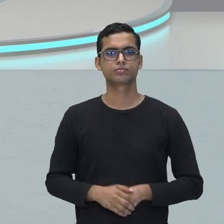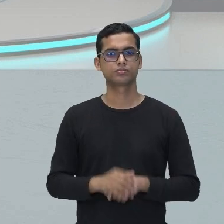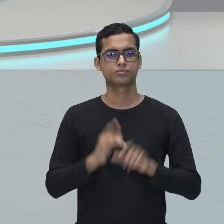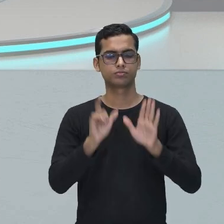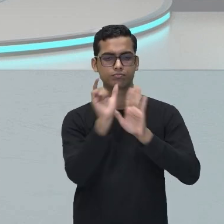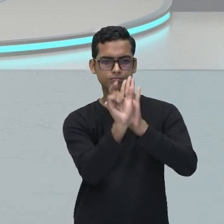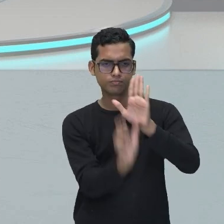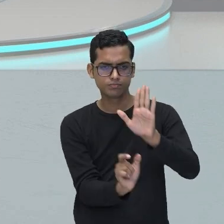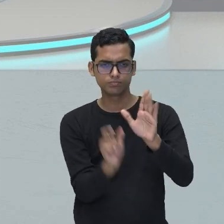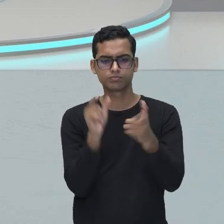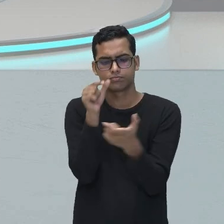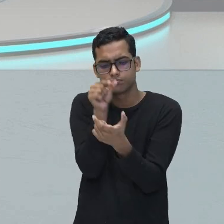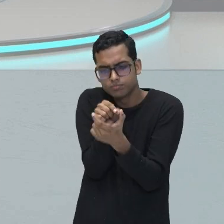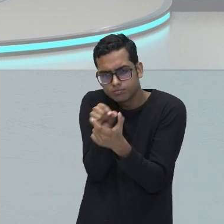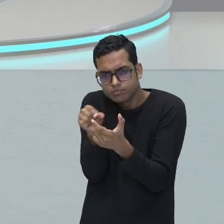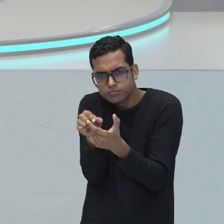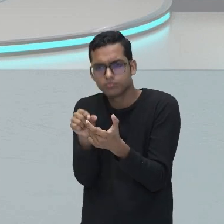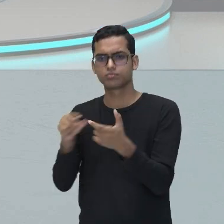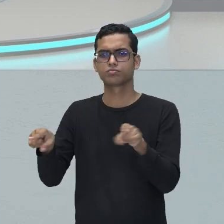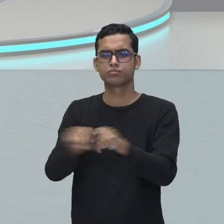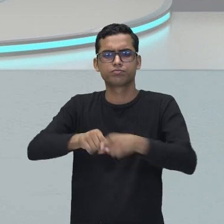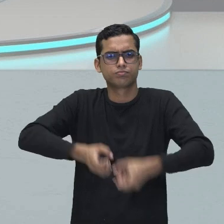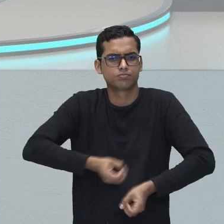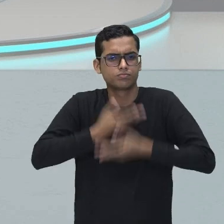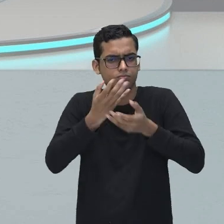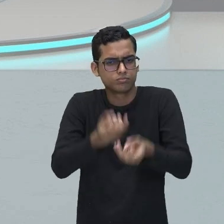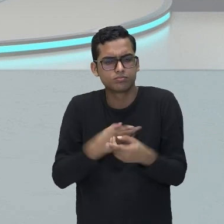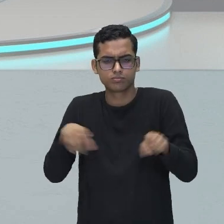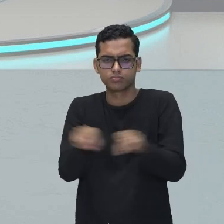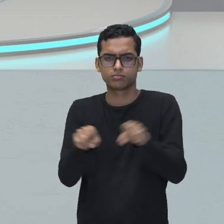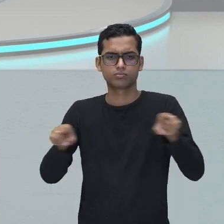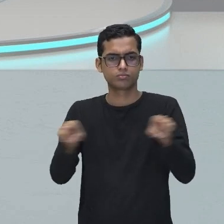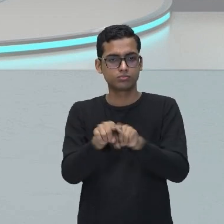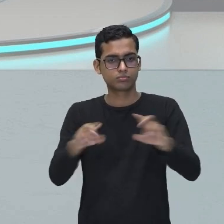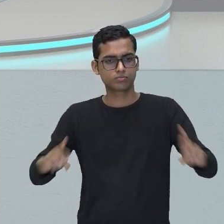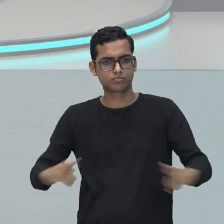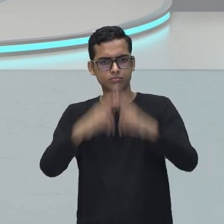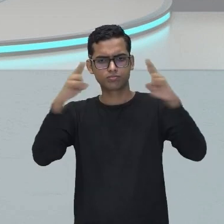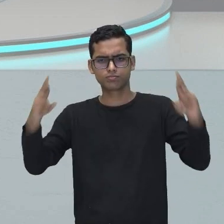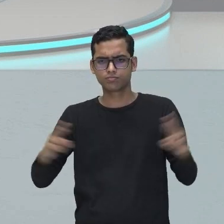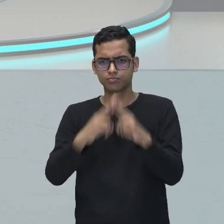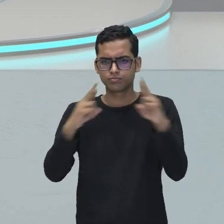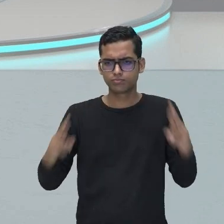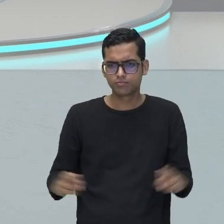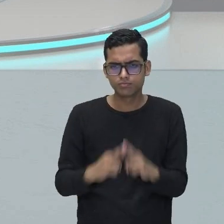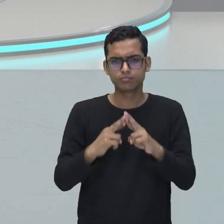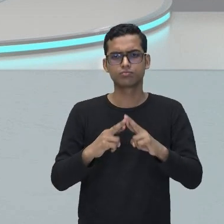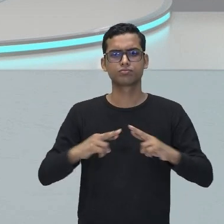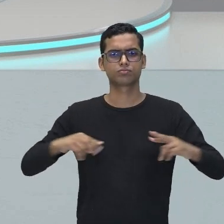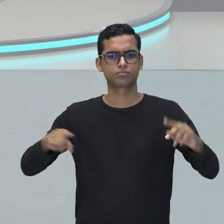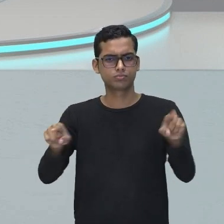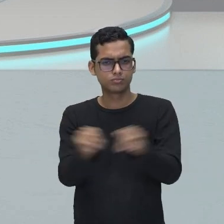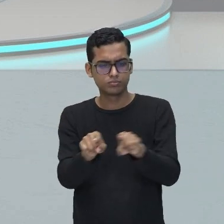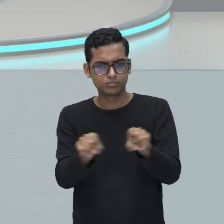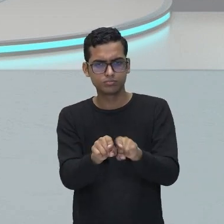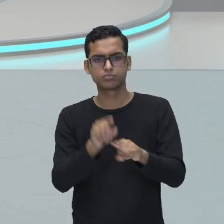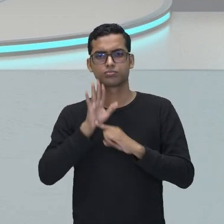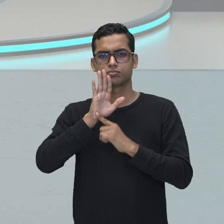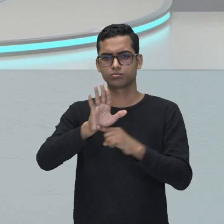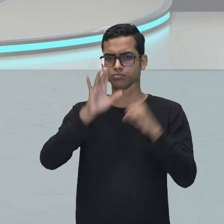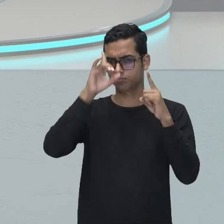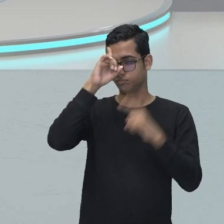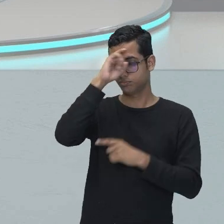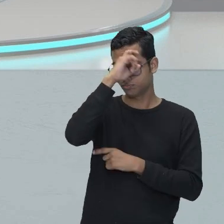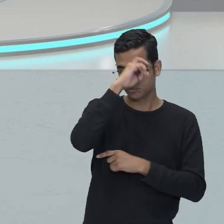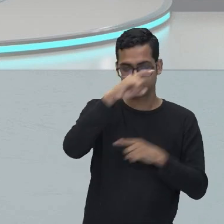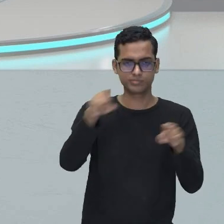poéticas contadas, com rimas caras, raras e muito difíceis.